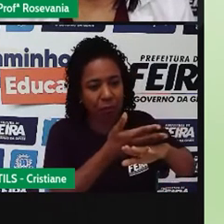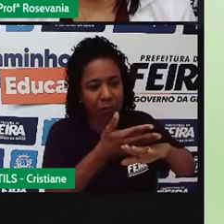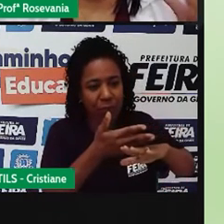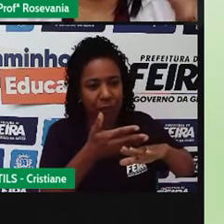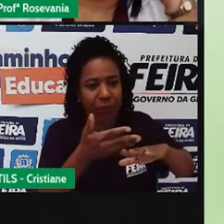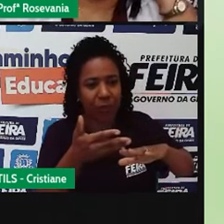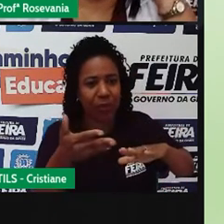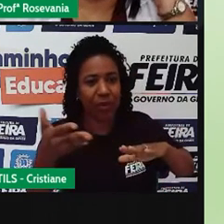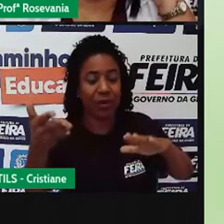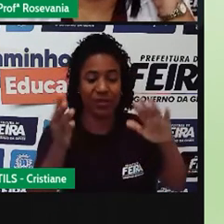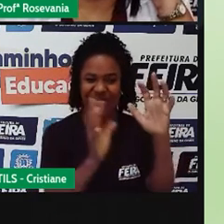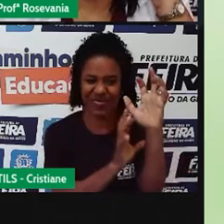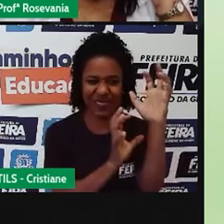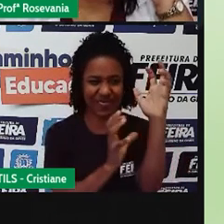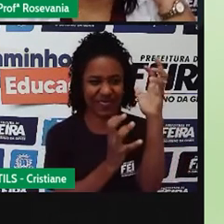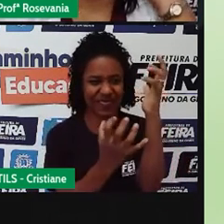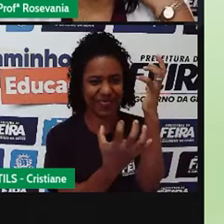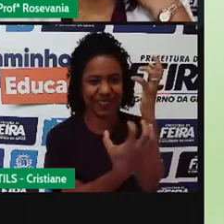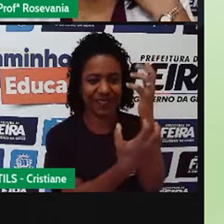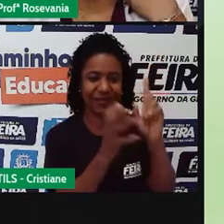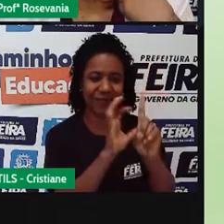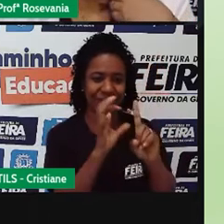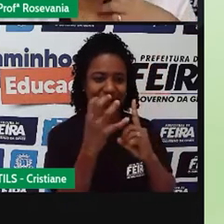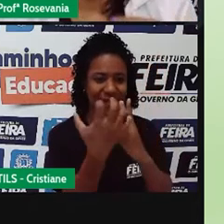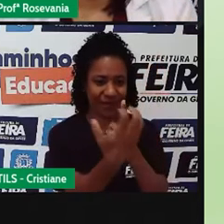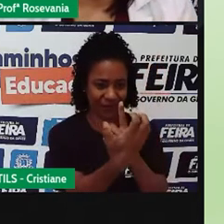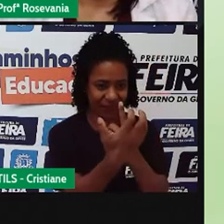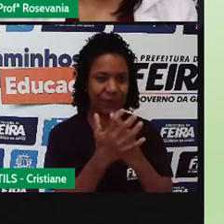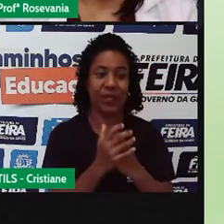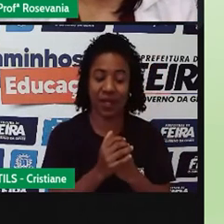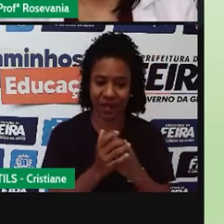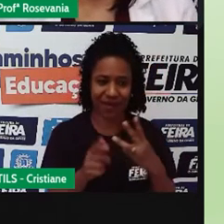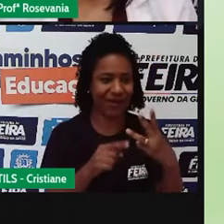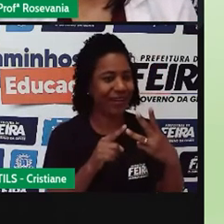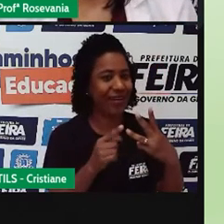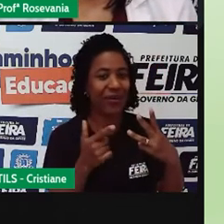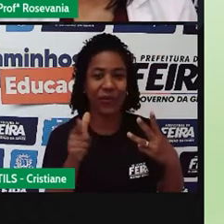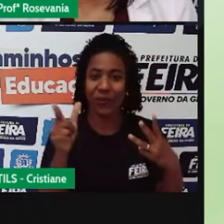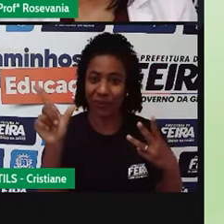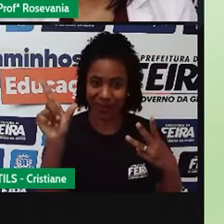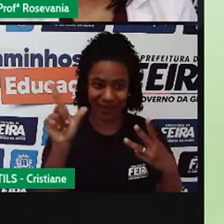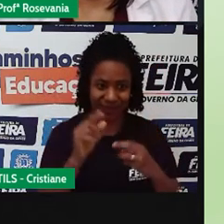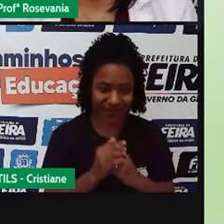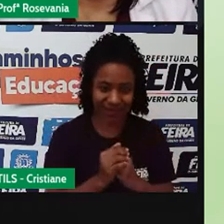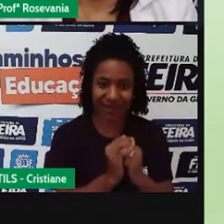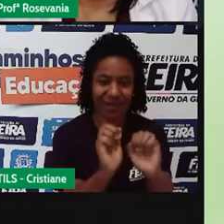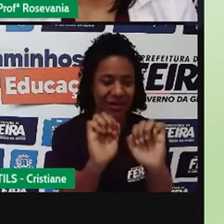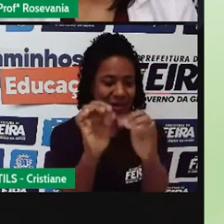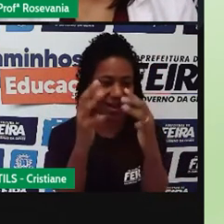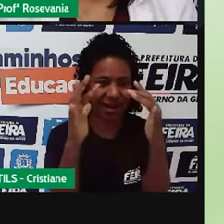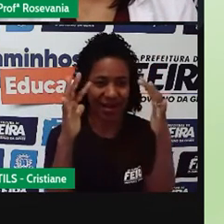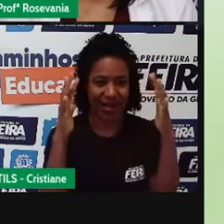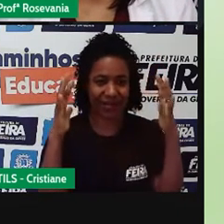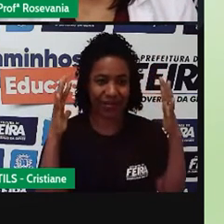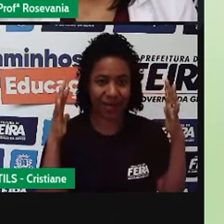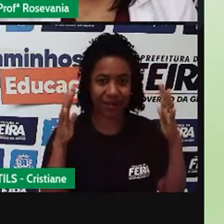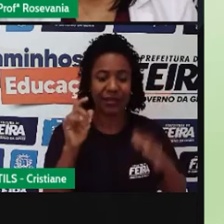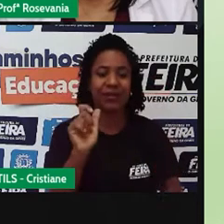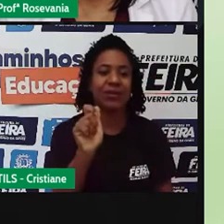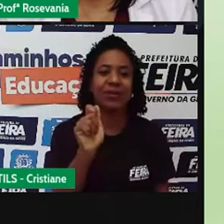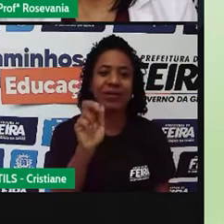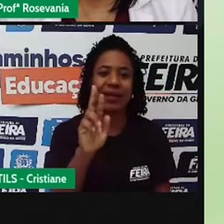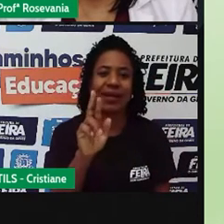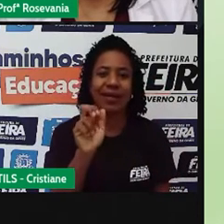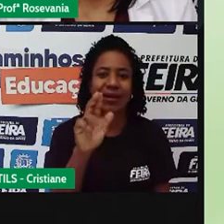E tem muitos espinhos também, né. Outra importante vegetação é a mata de Orocario, dos Pinhais, né. Essa